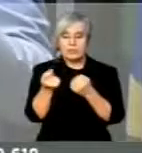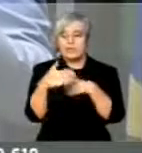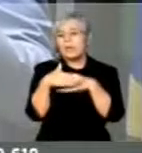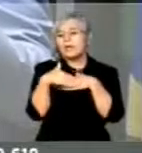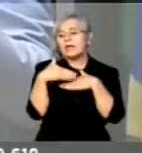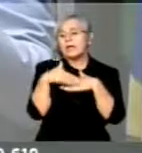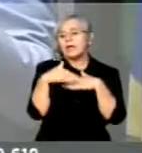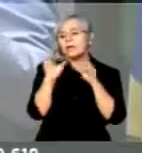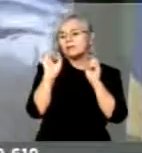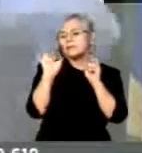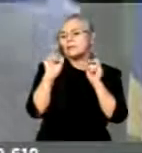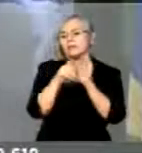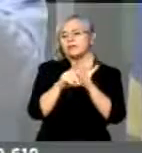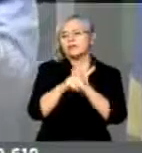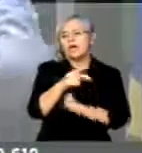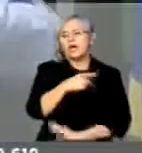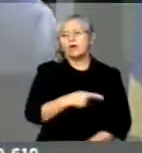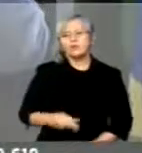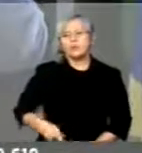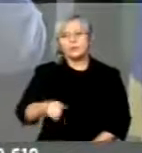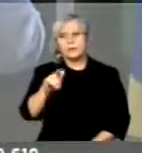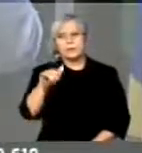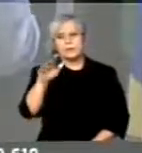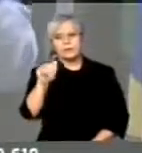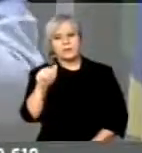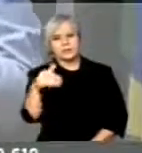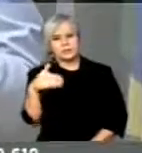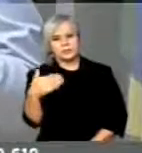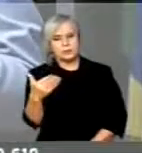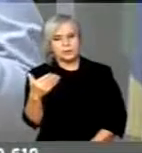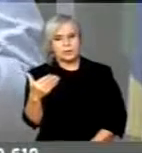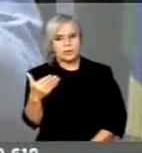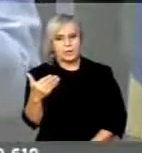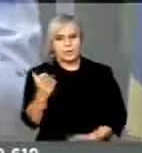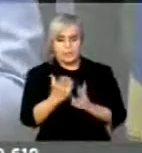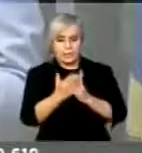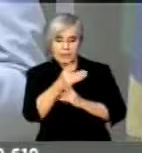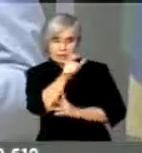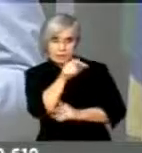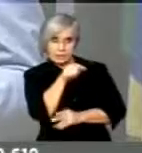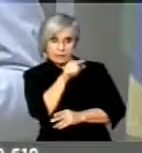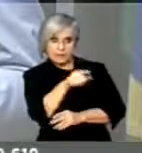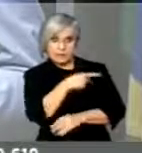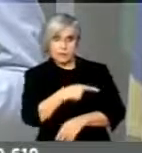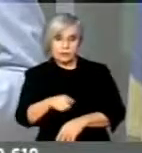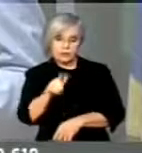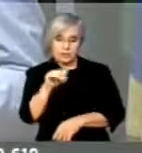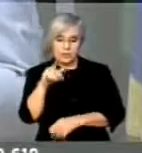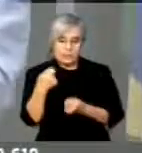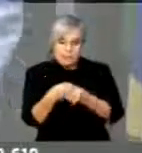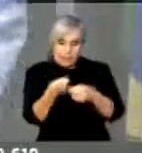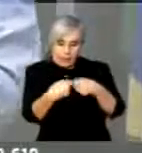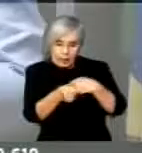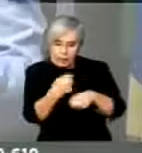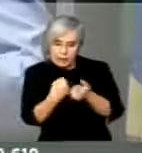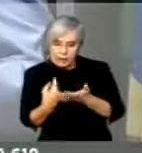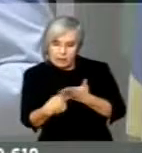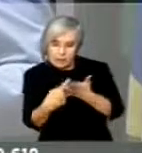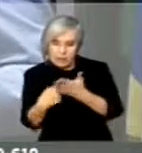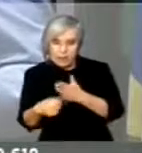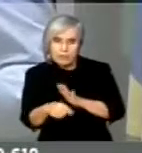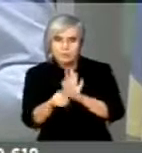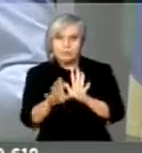Lula. Era através dele que o presidente Lula tramava a ação dos